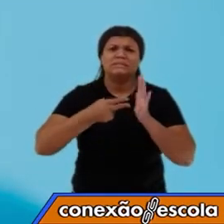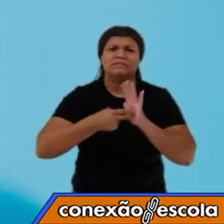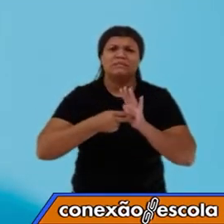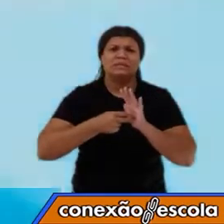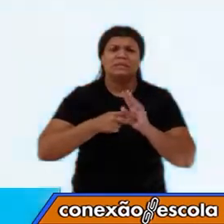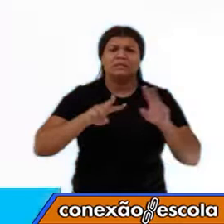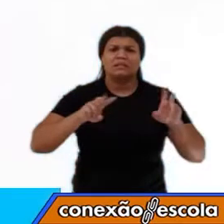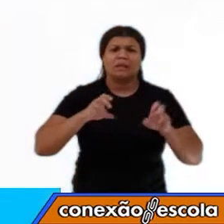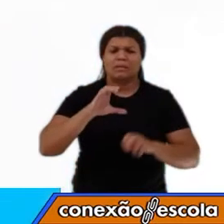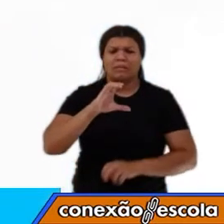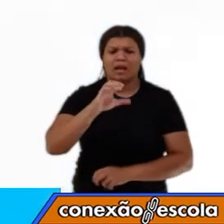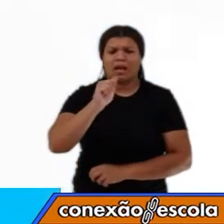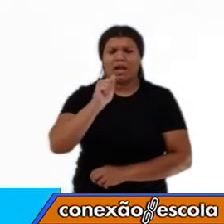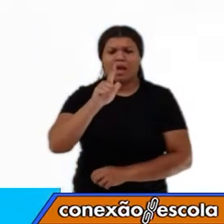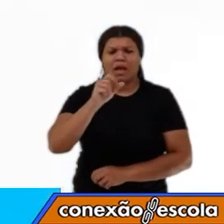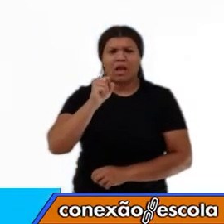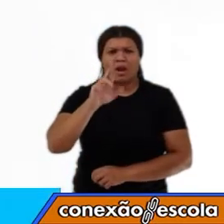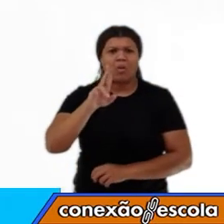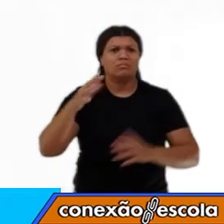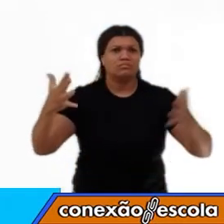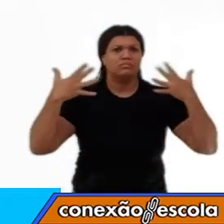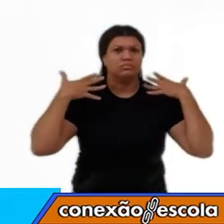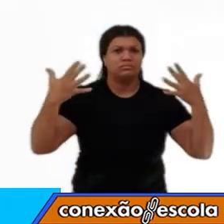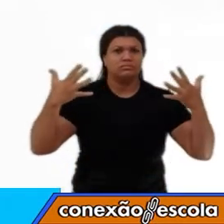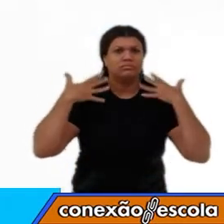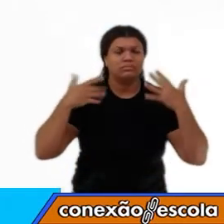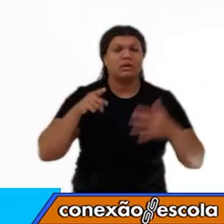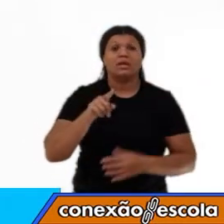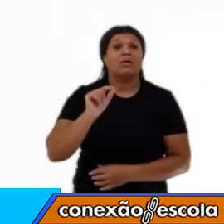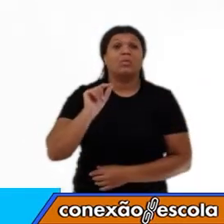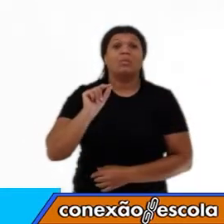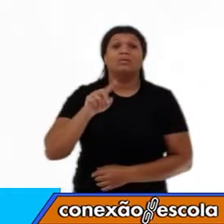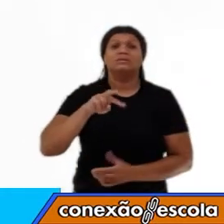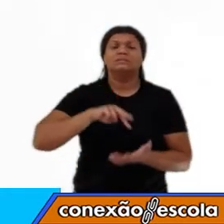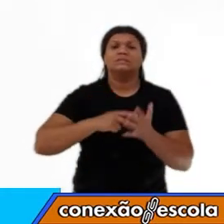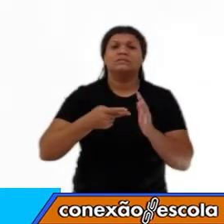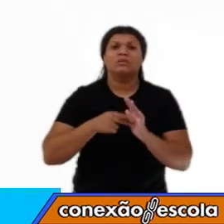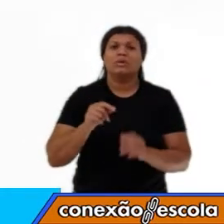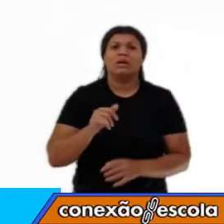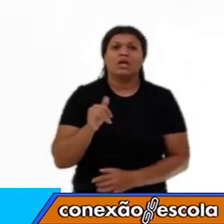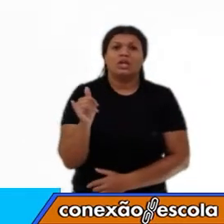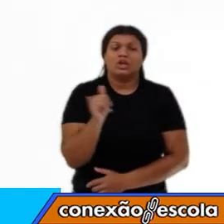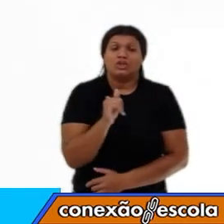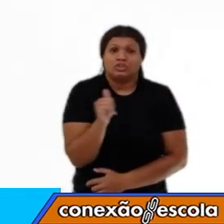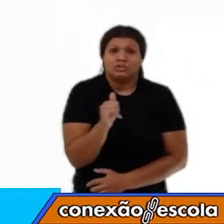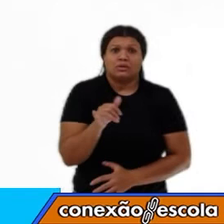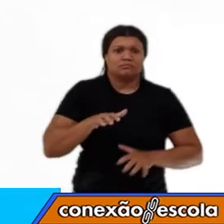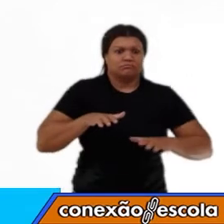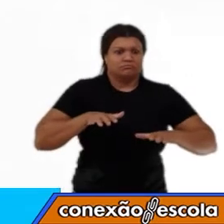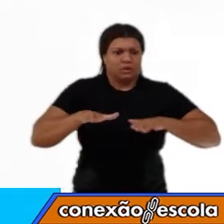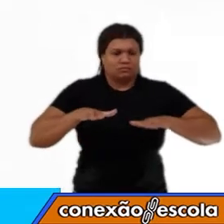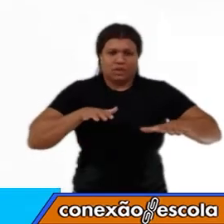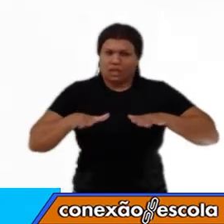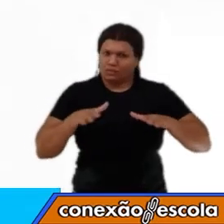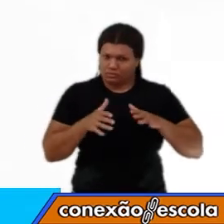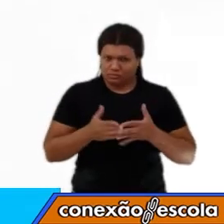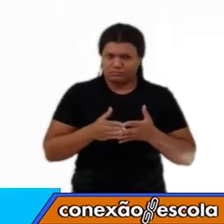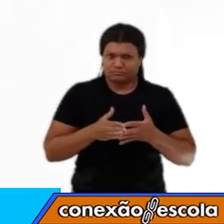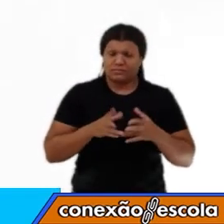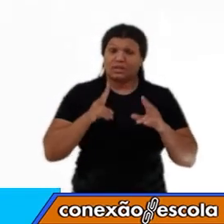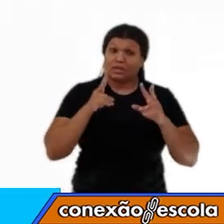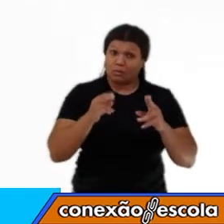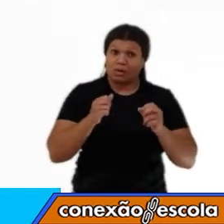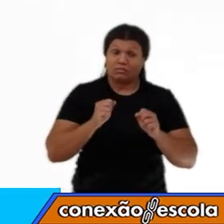Calor é energia em movimento, energia em trânsito. Como está posto aqui nos nossos